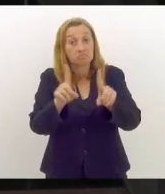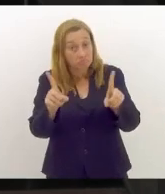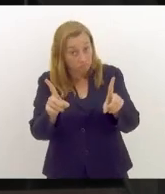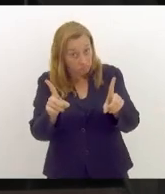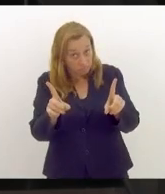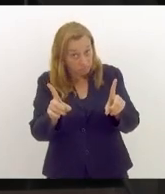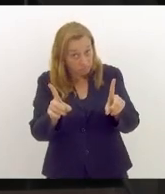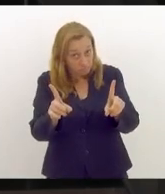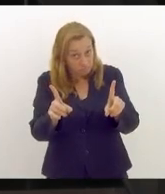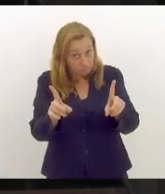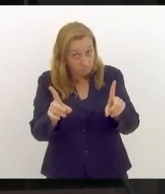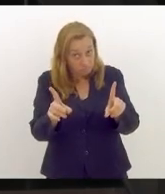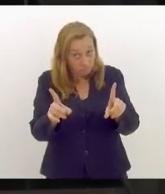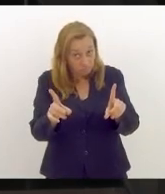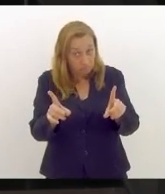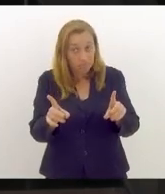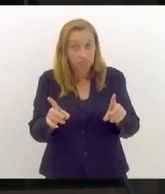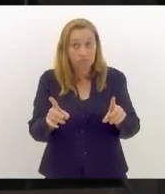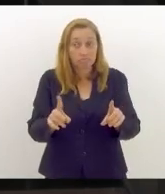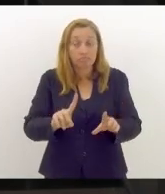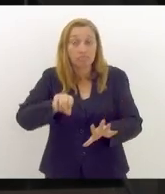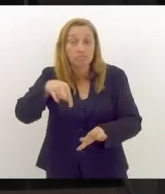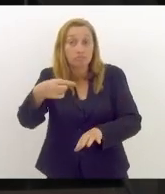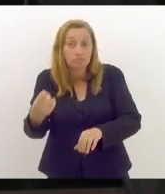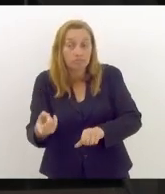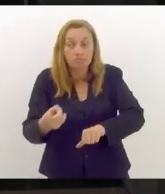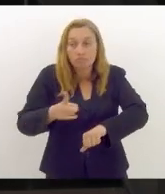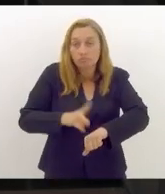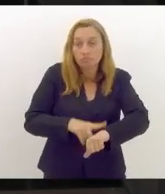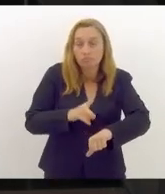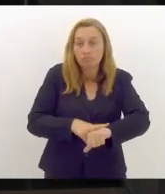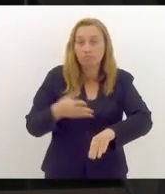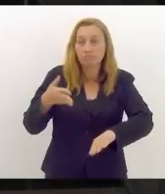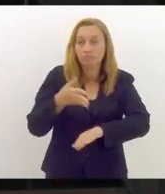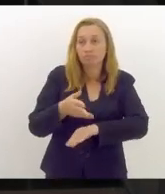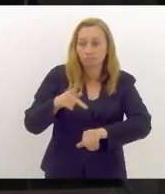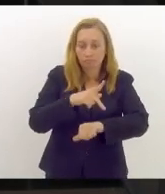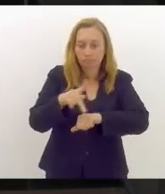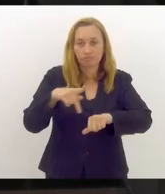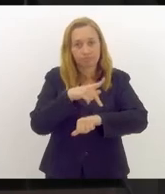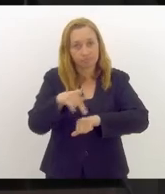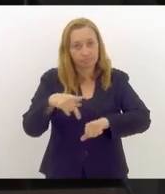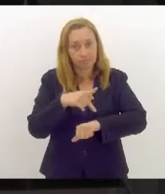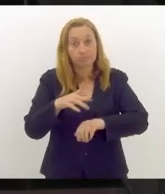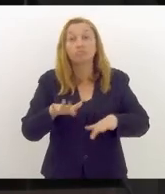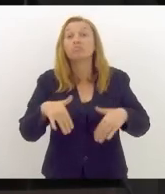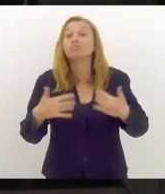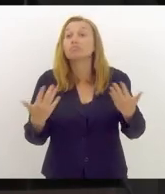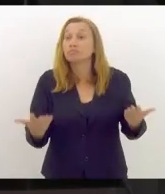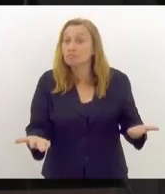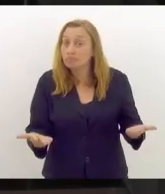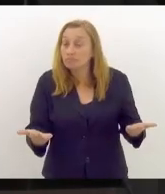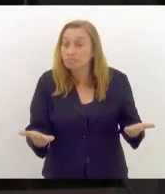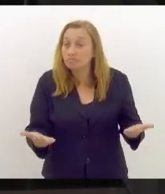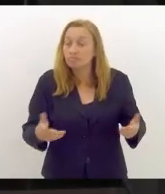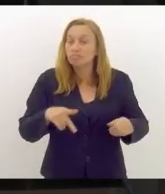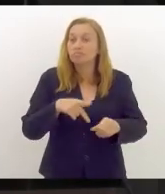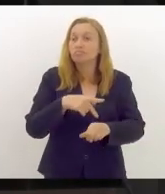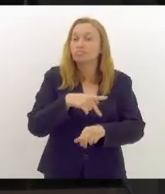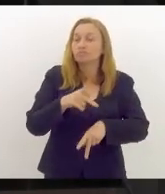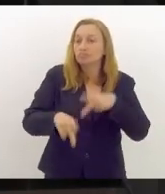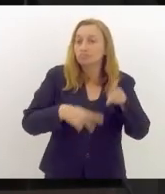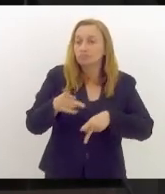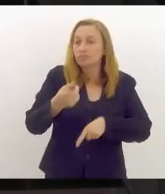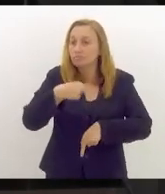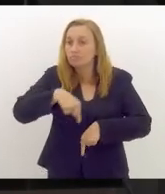veio outro momento nesse país, quando o povo foi às ruas